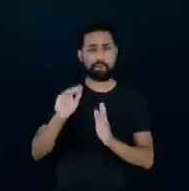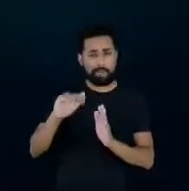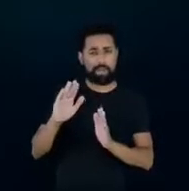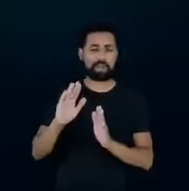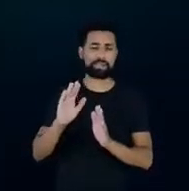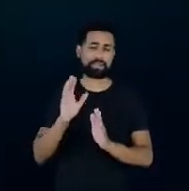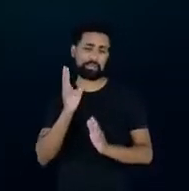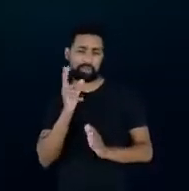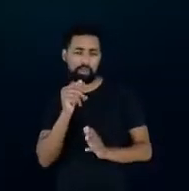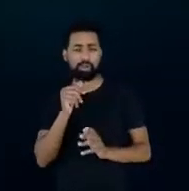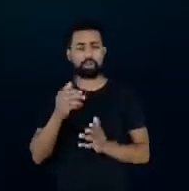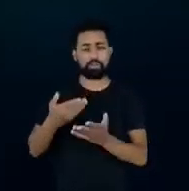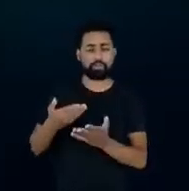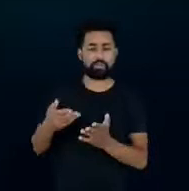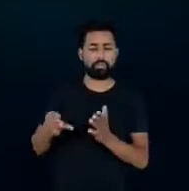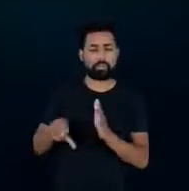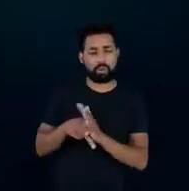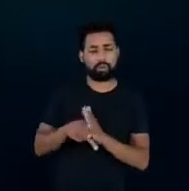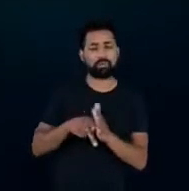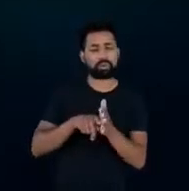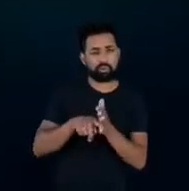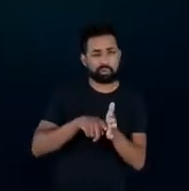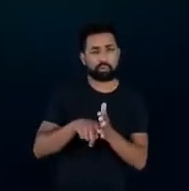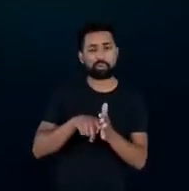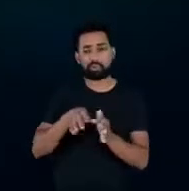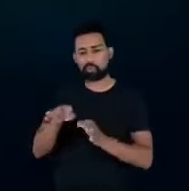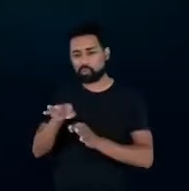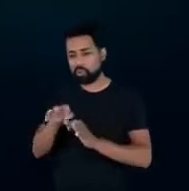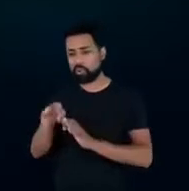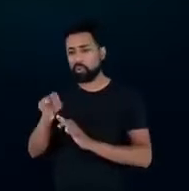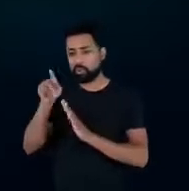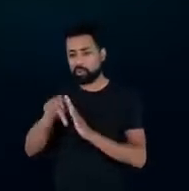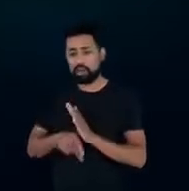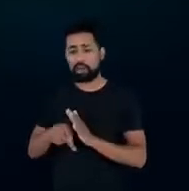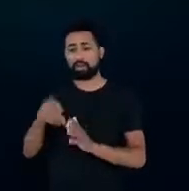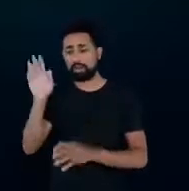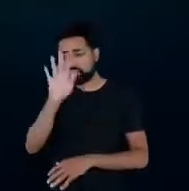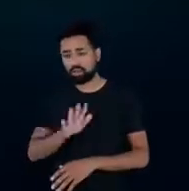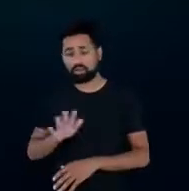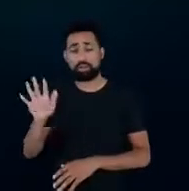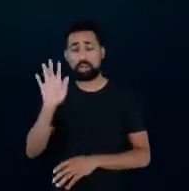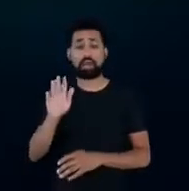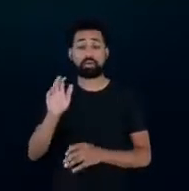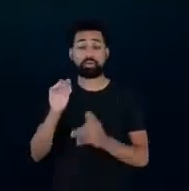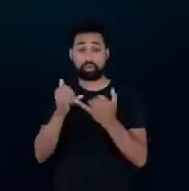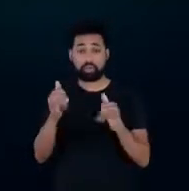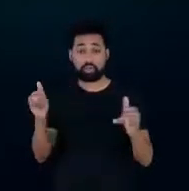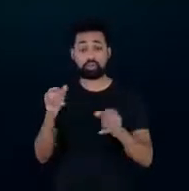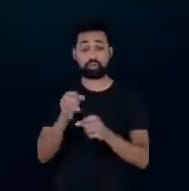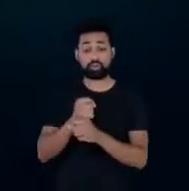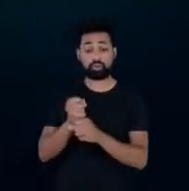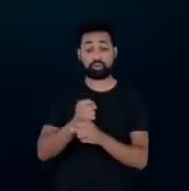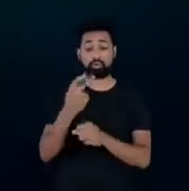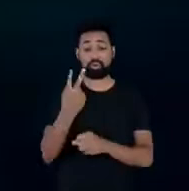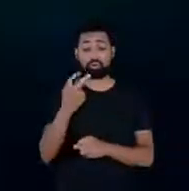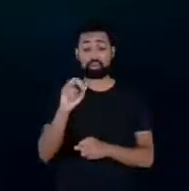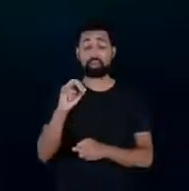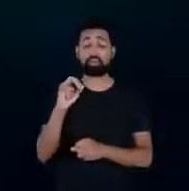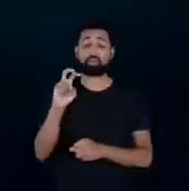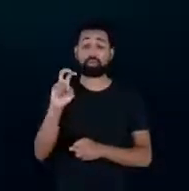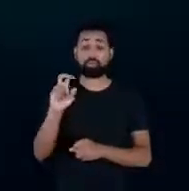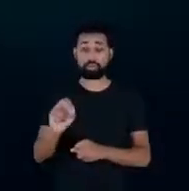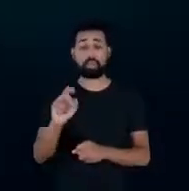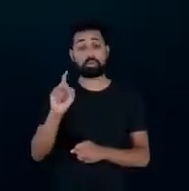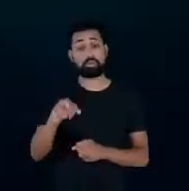estudos e da estratégia definida no plano nacional de energia 2050 então eram essas as minhas